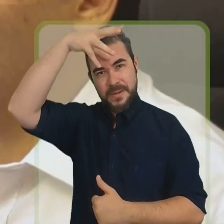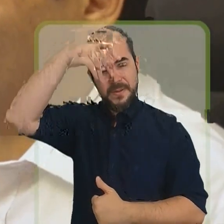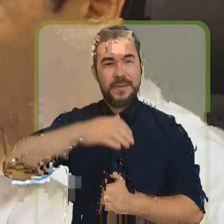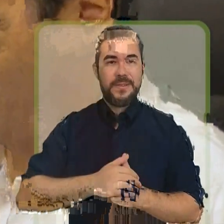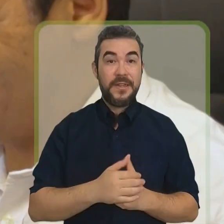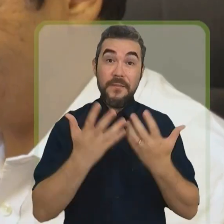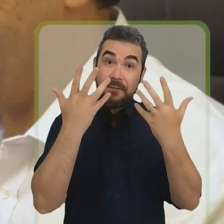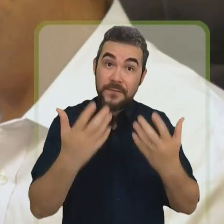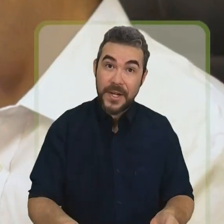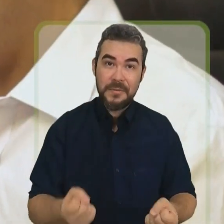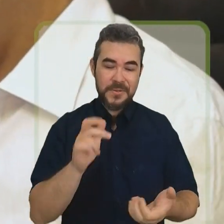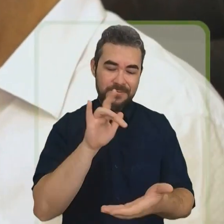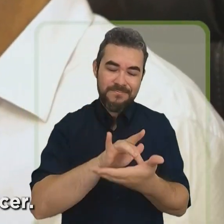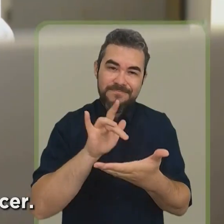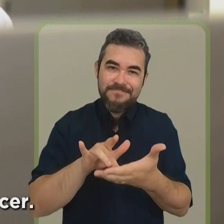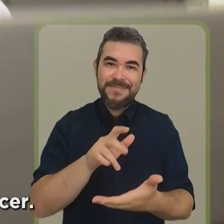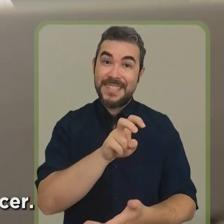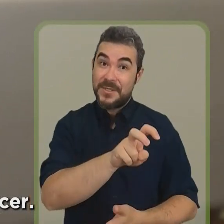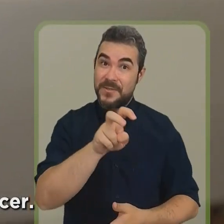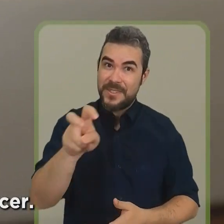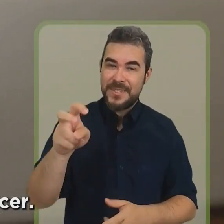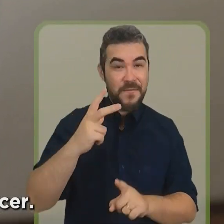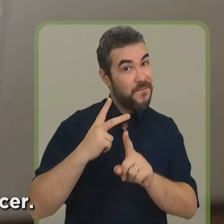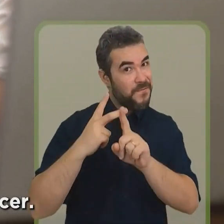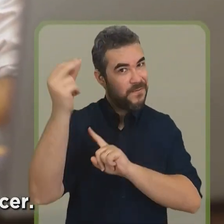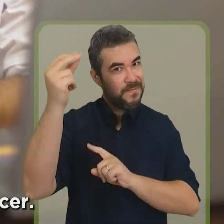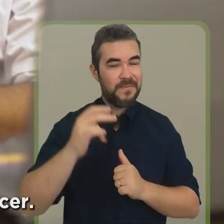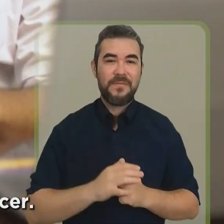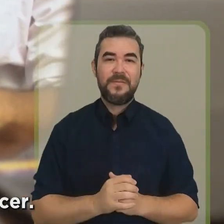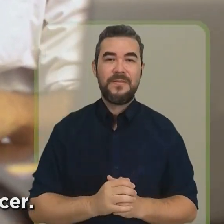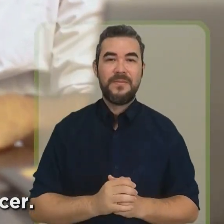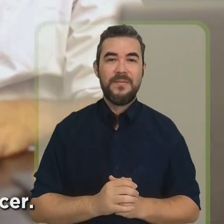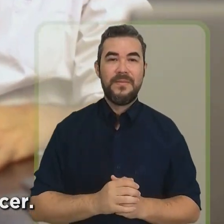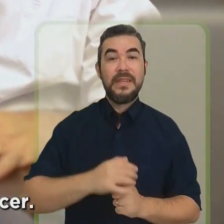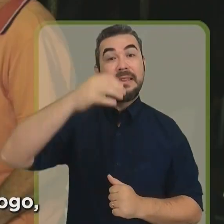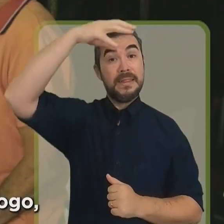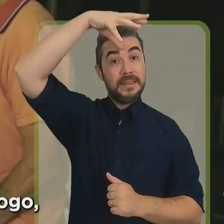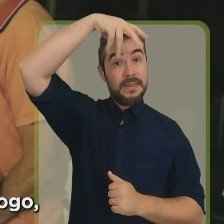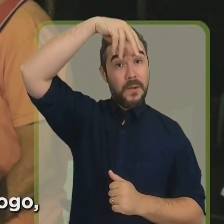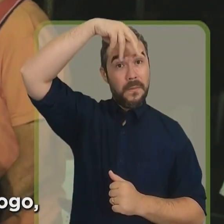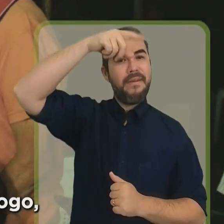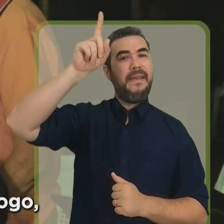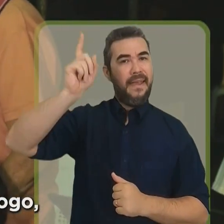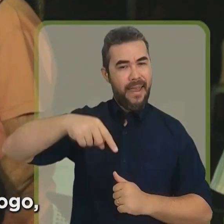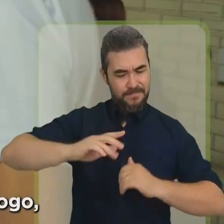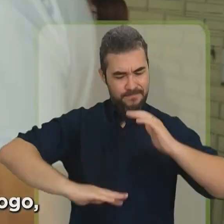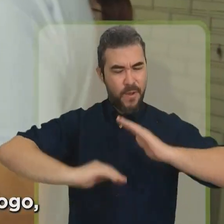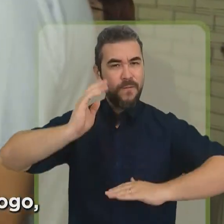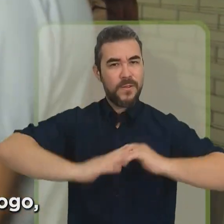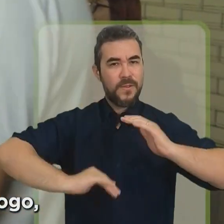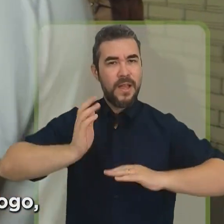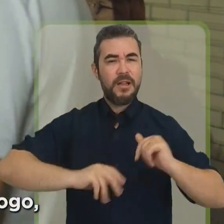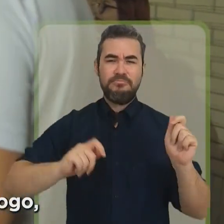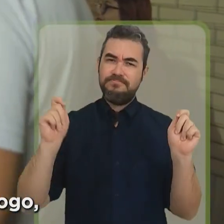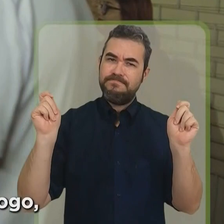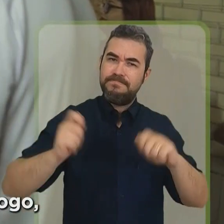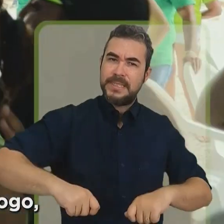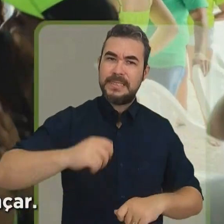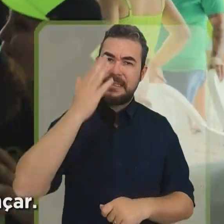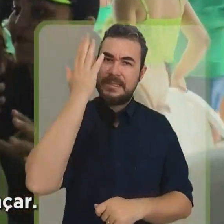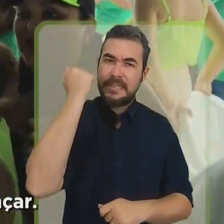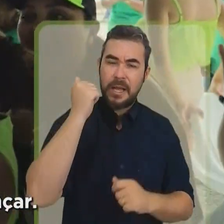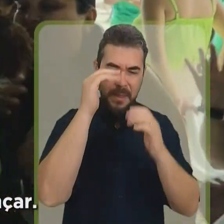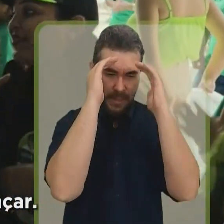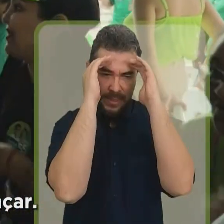Naumi é a competência, é o trabalho e a vontade de crescer. Ele é a atenção ao povo, é o diálogo,